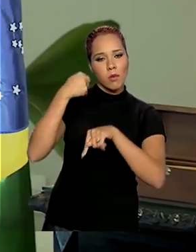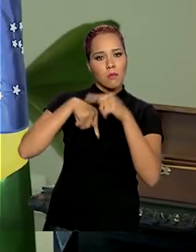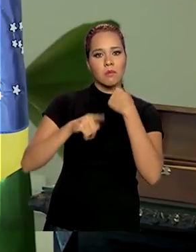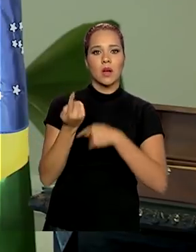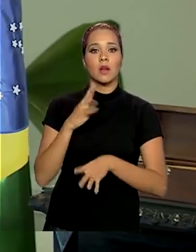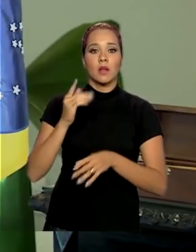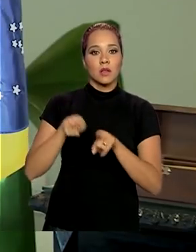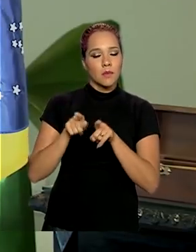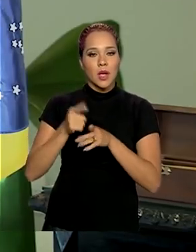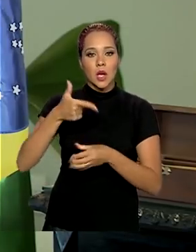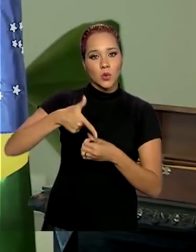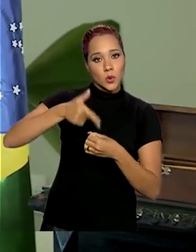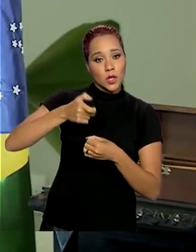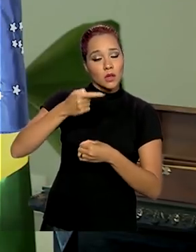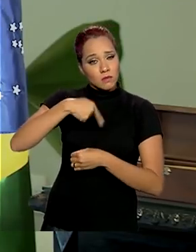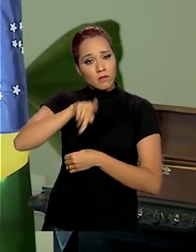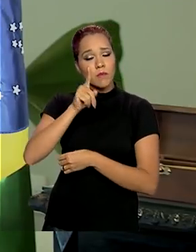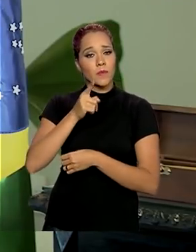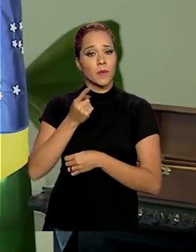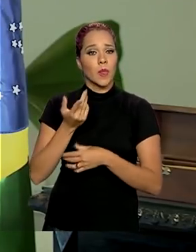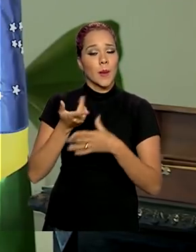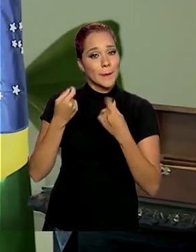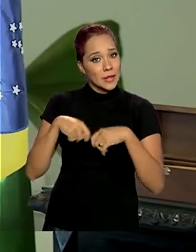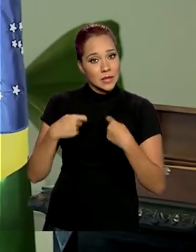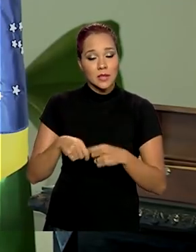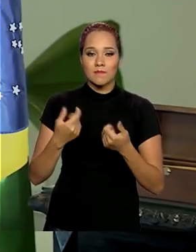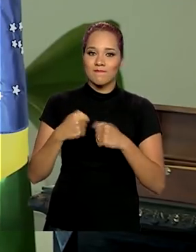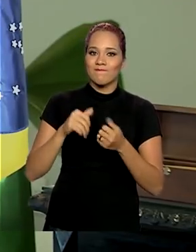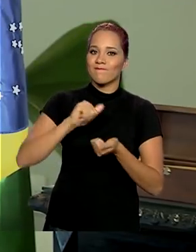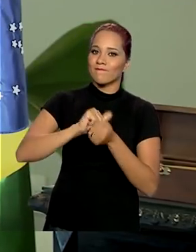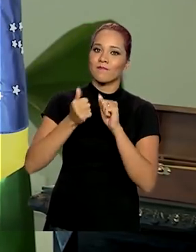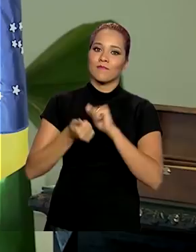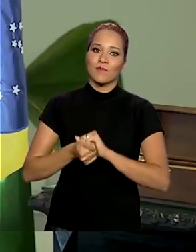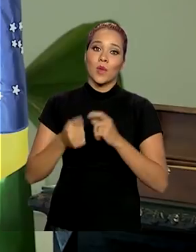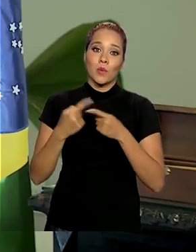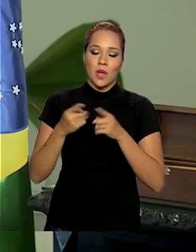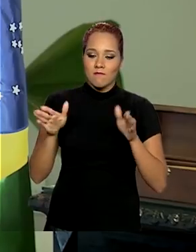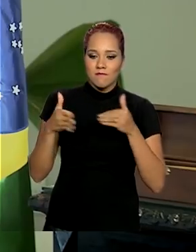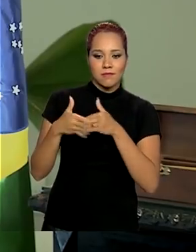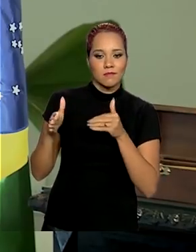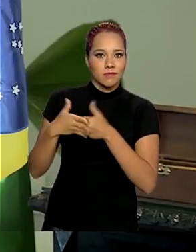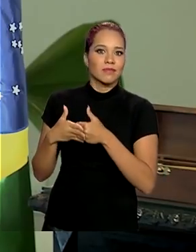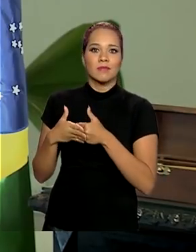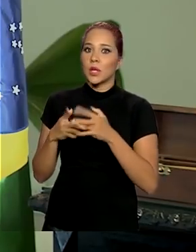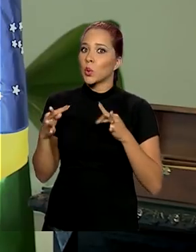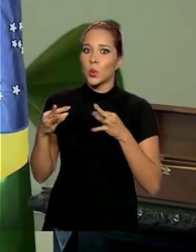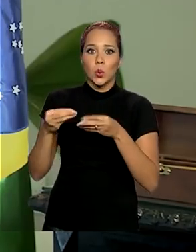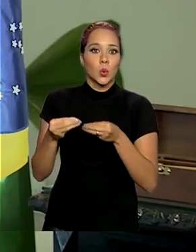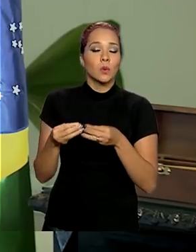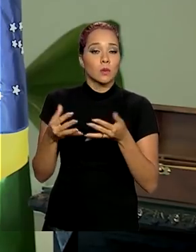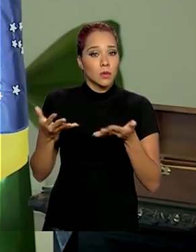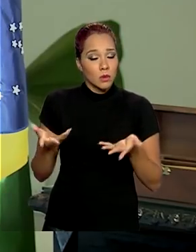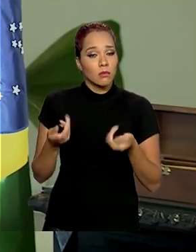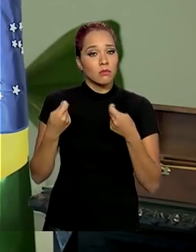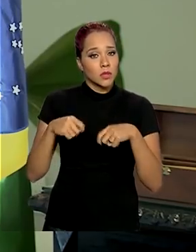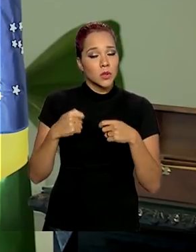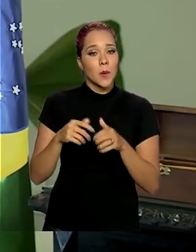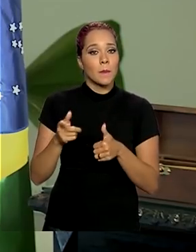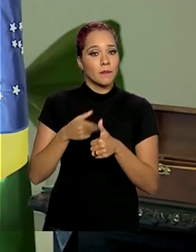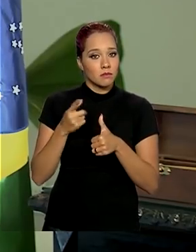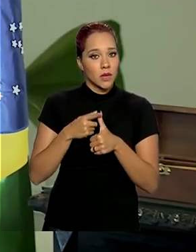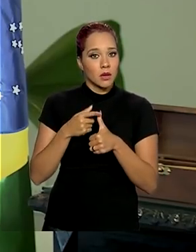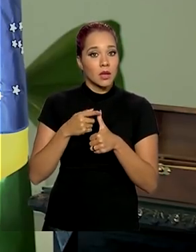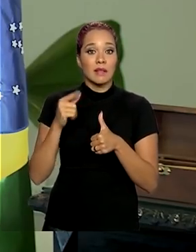combustível chegue ao posto. Então a gente precisava ajustar porque os fechamentos eram completos. Então a gente precisou, primeiro,